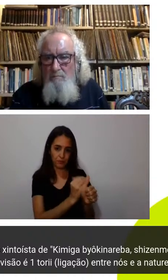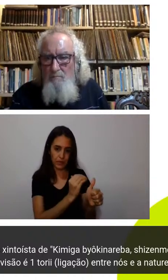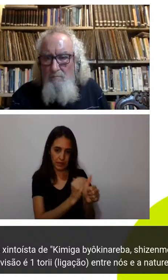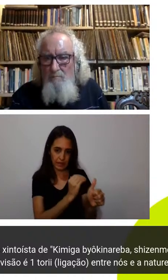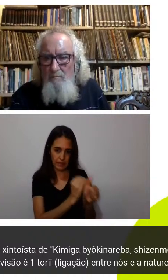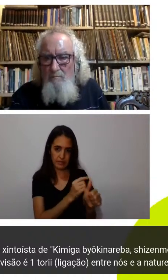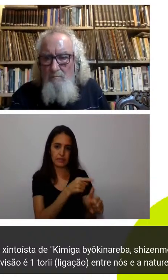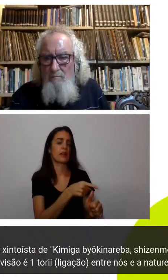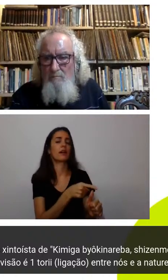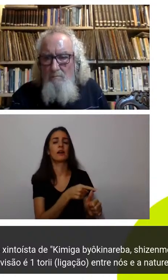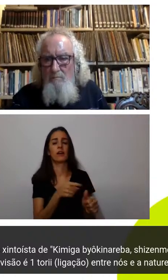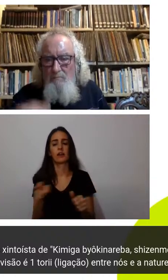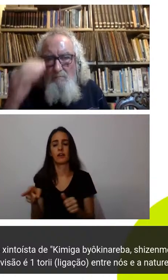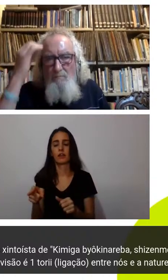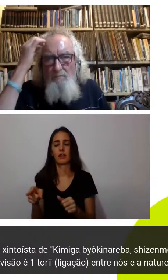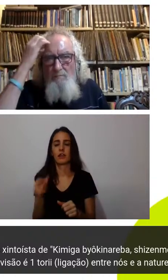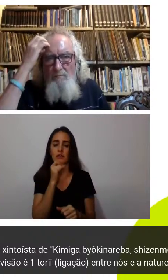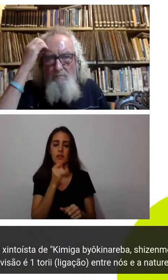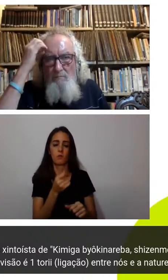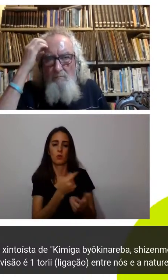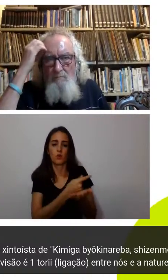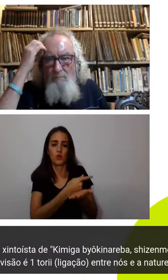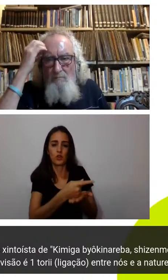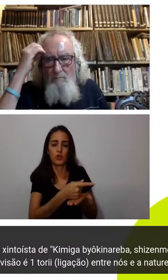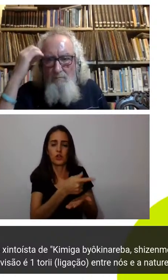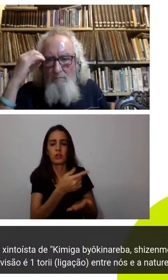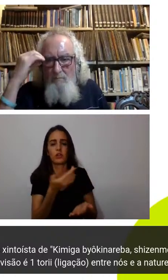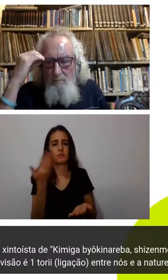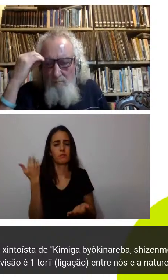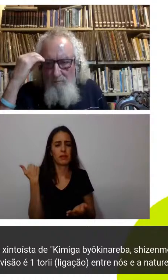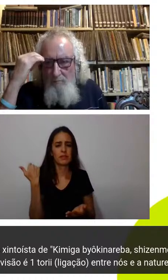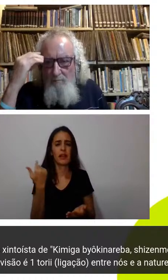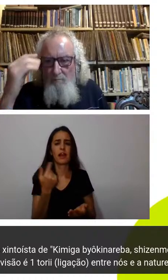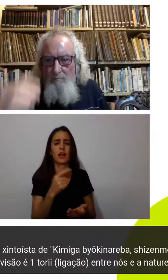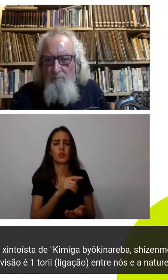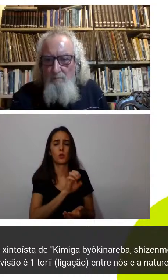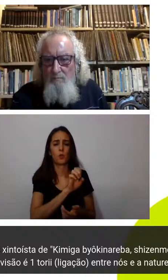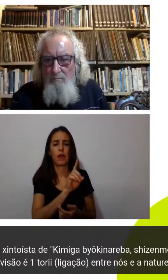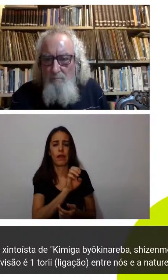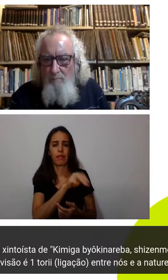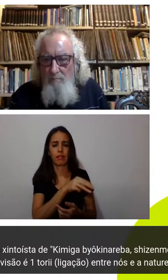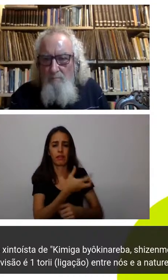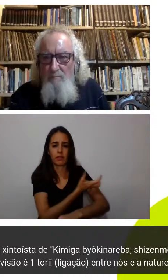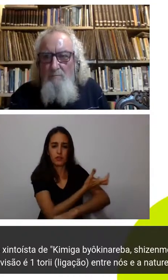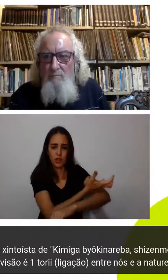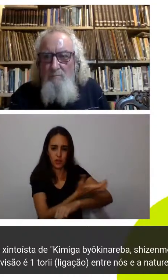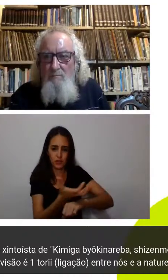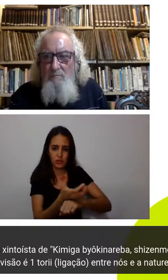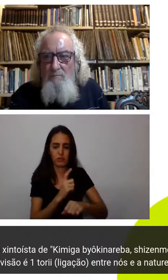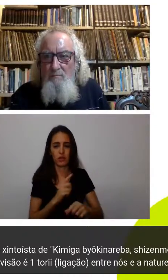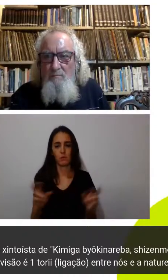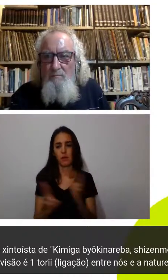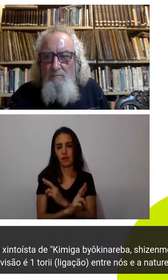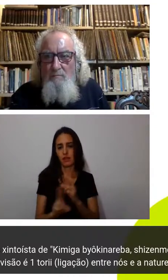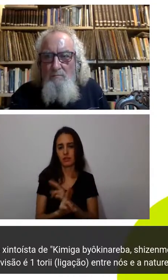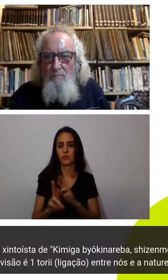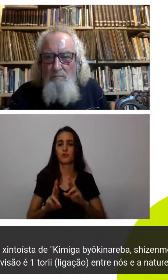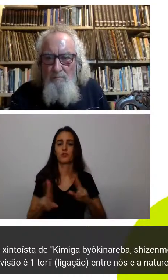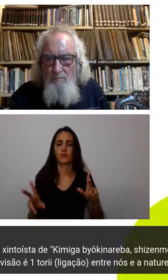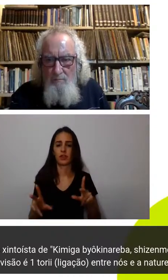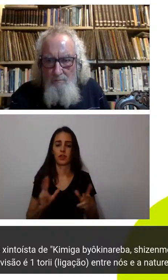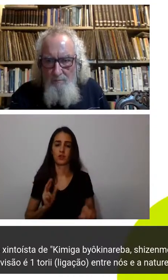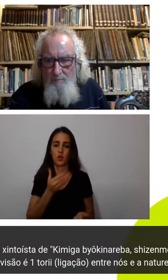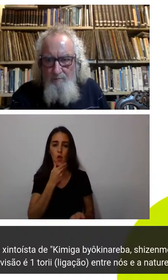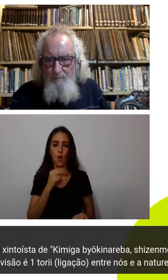de a natureza servir ao homem aos seres humanos que estão ali obviamente eu li também contraposições desse ponto de vista